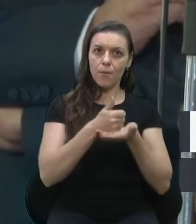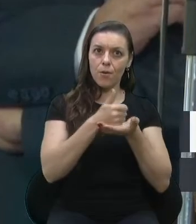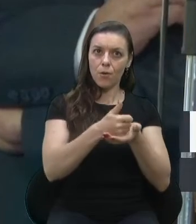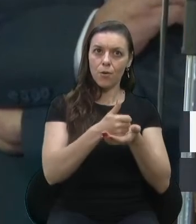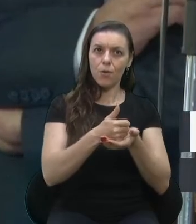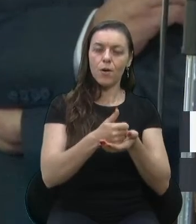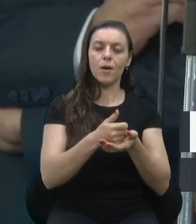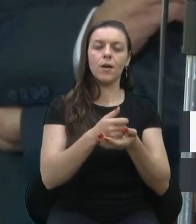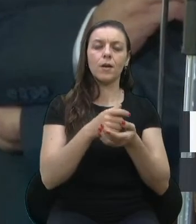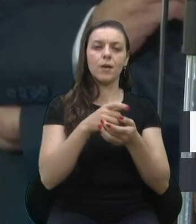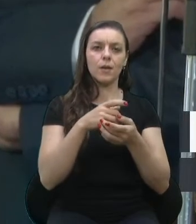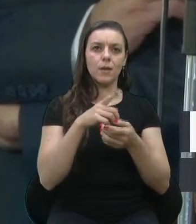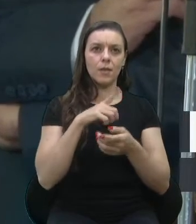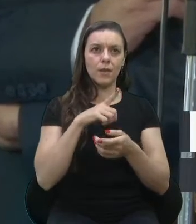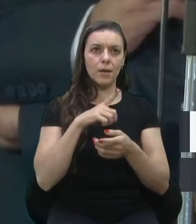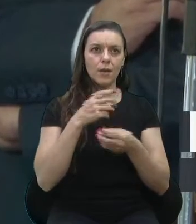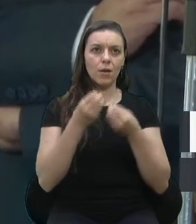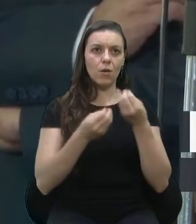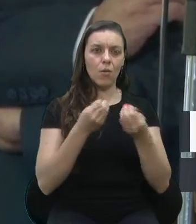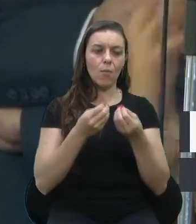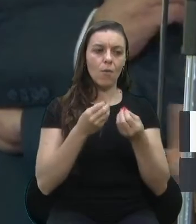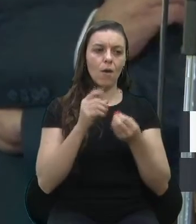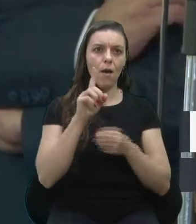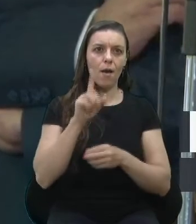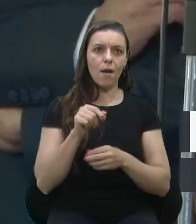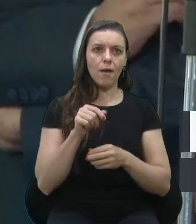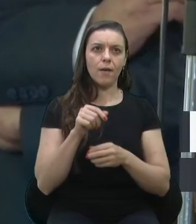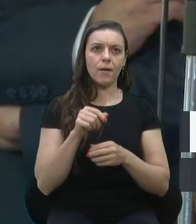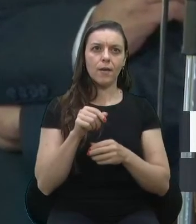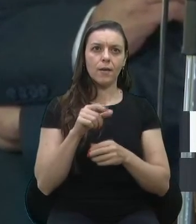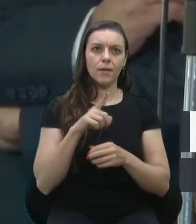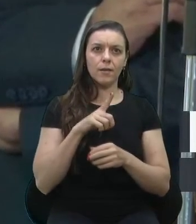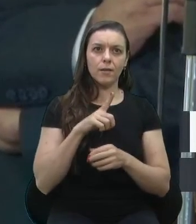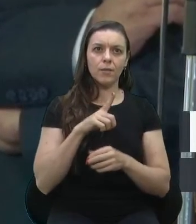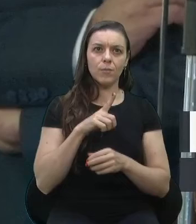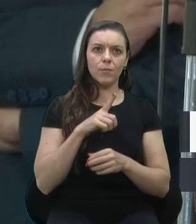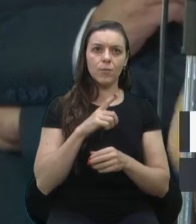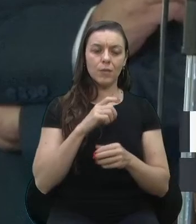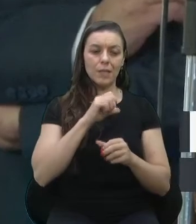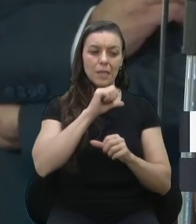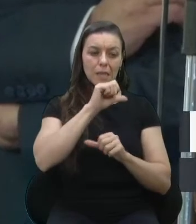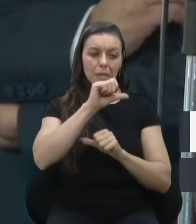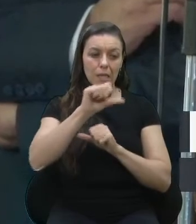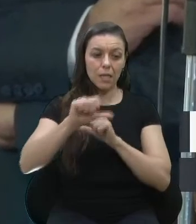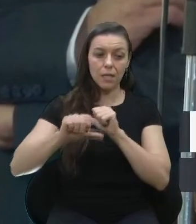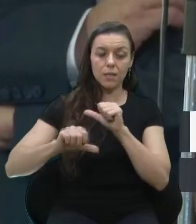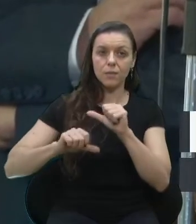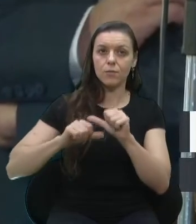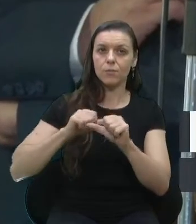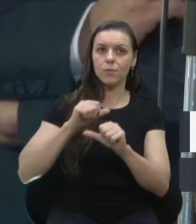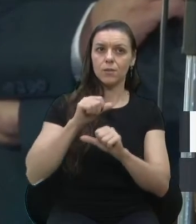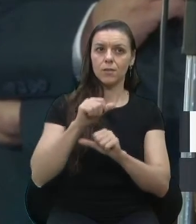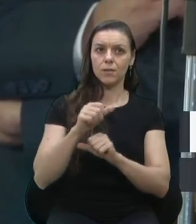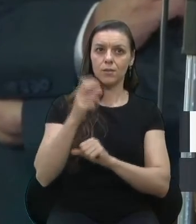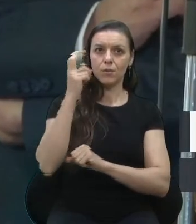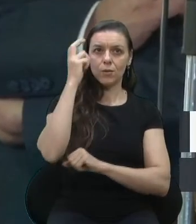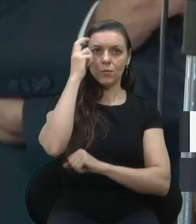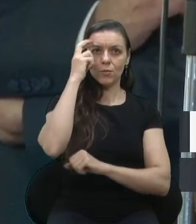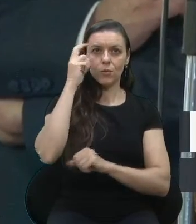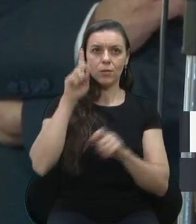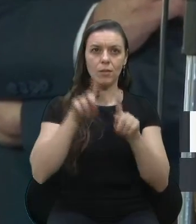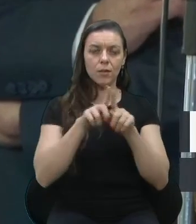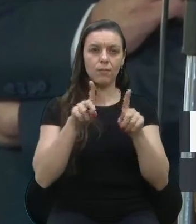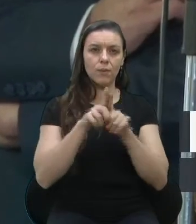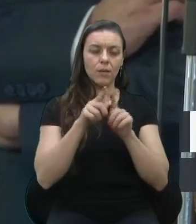grandiosidade de tudo isso, as infinitas possibilidades de transformação através da cultura, e que também